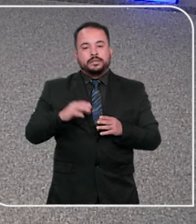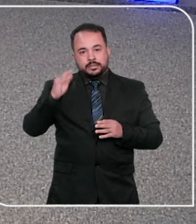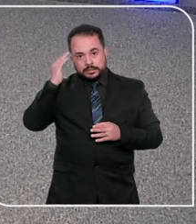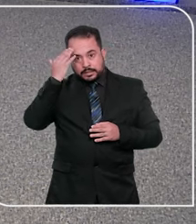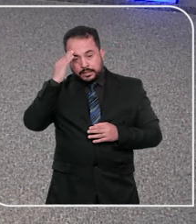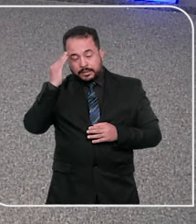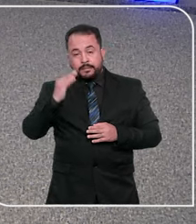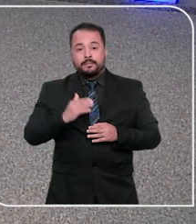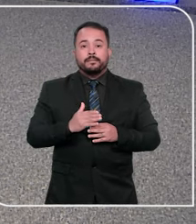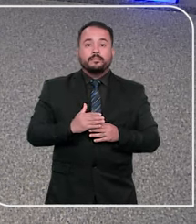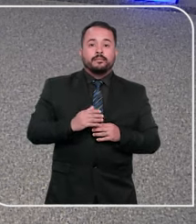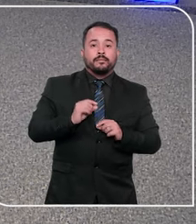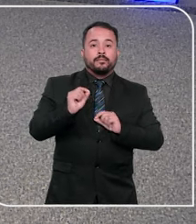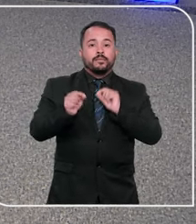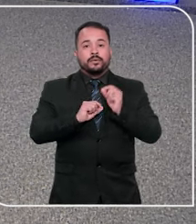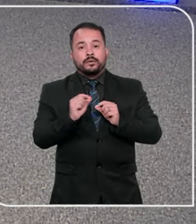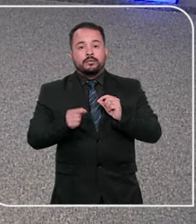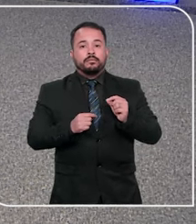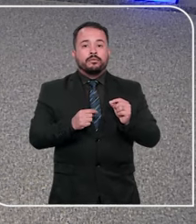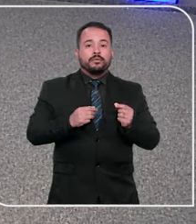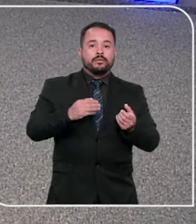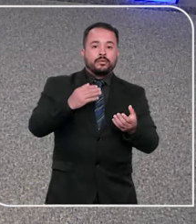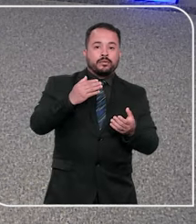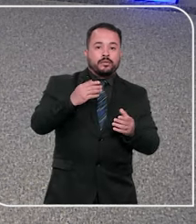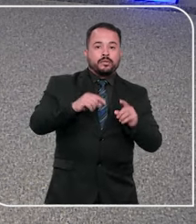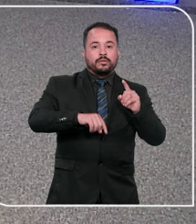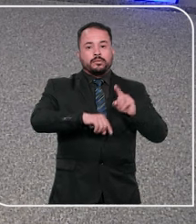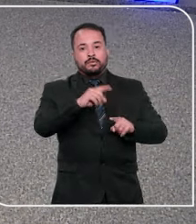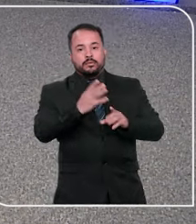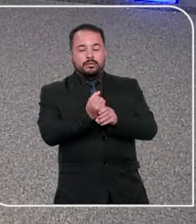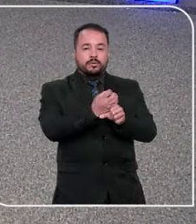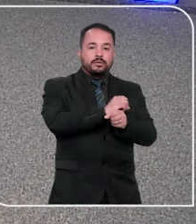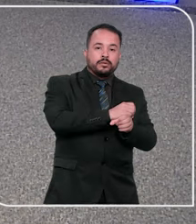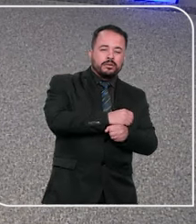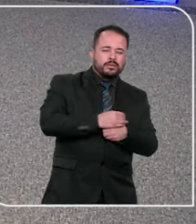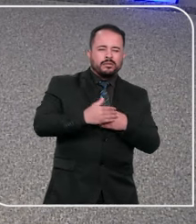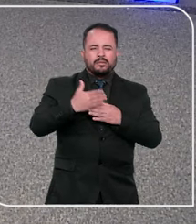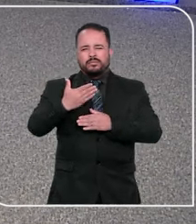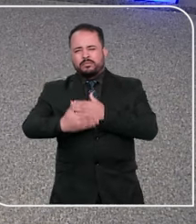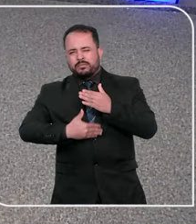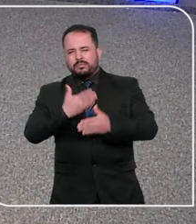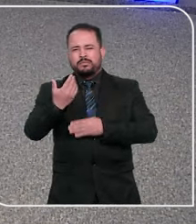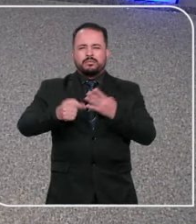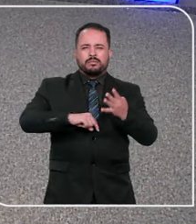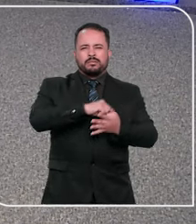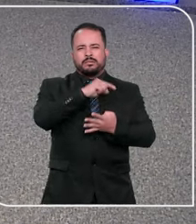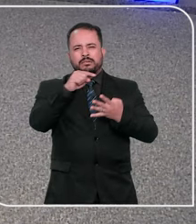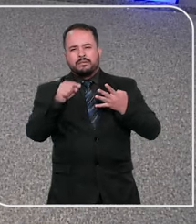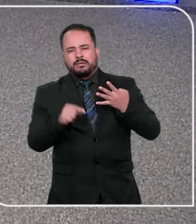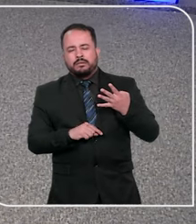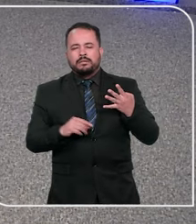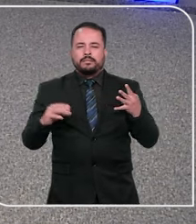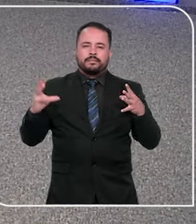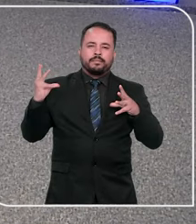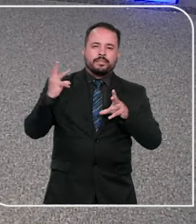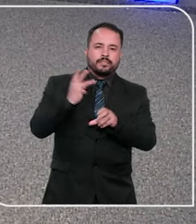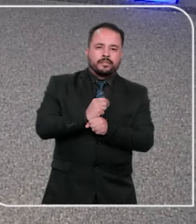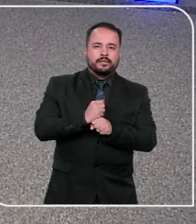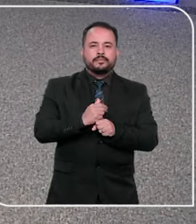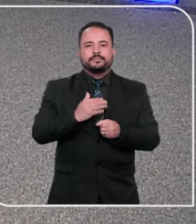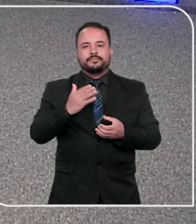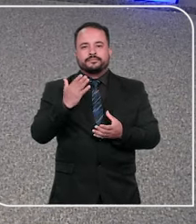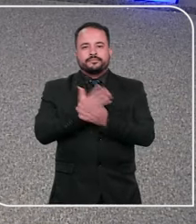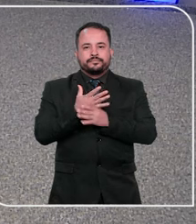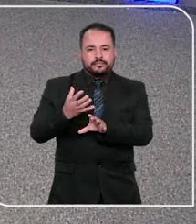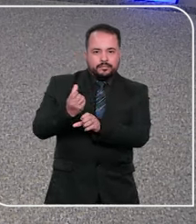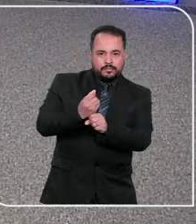E para entender melhor a diferença entre um inventário com todas as etapas processuais dentro do rito completo